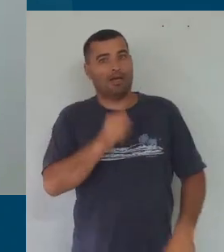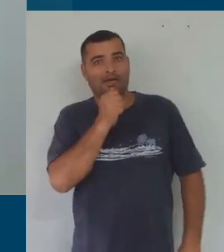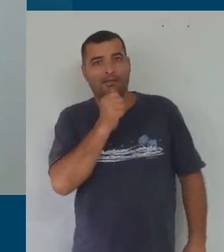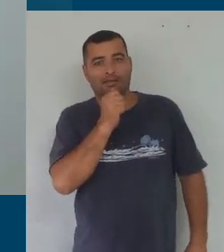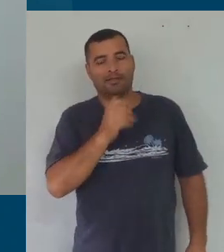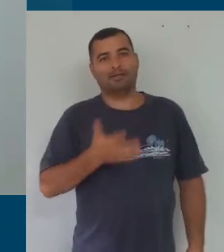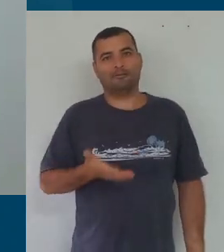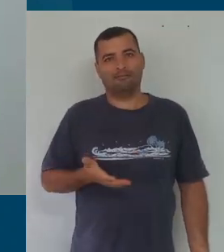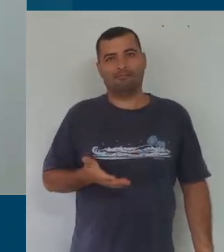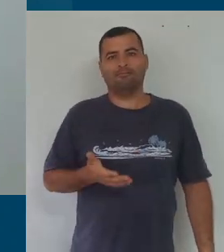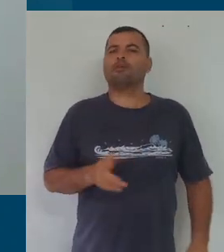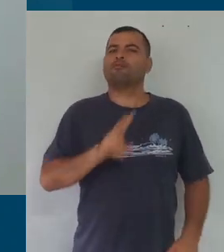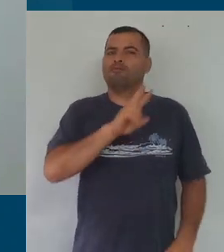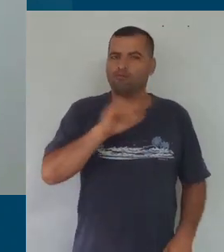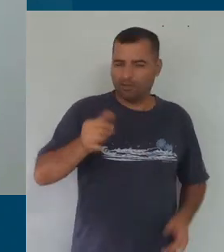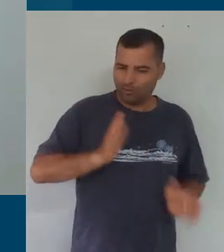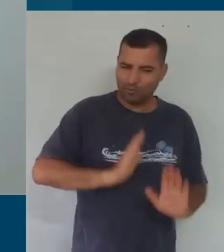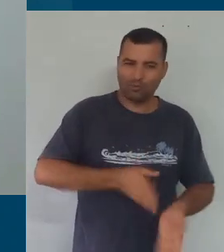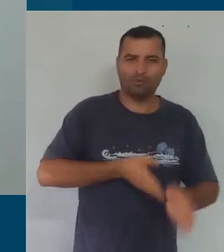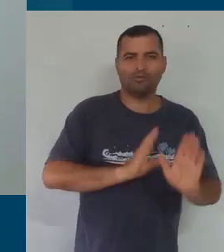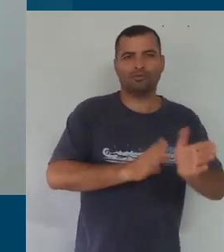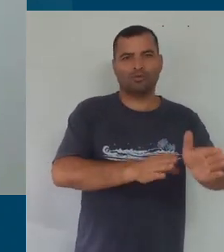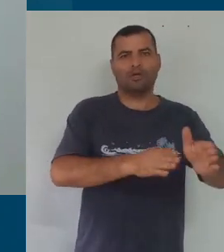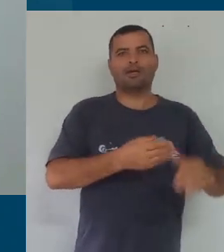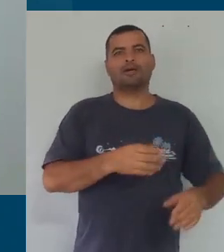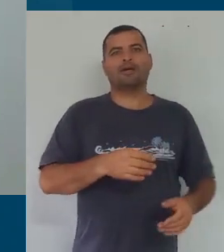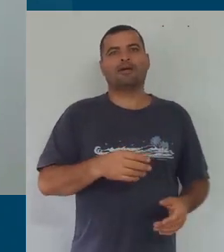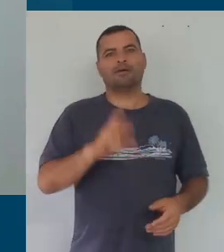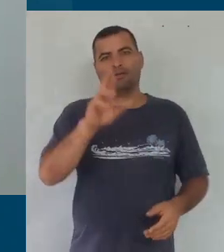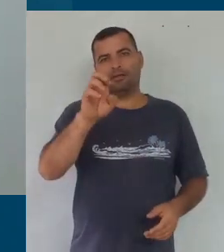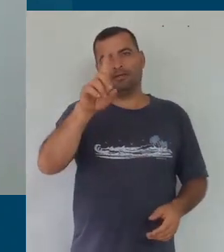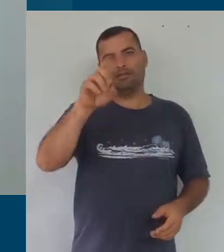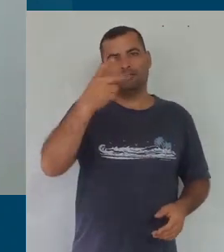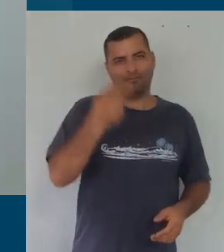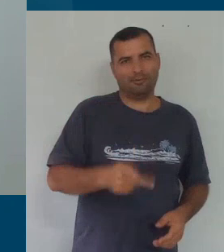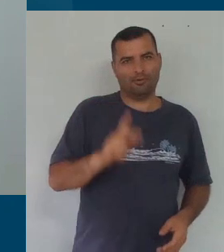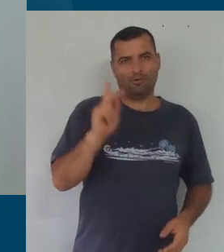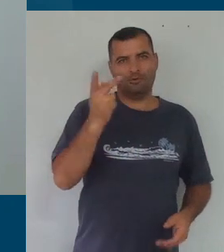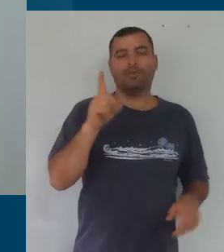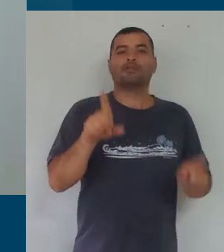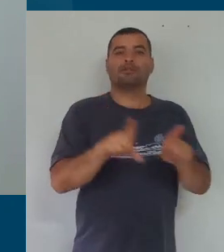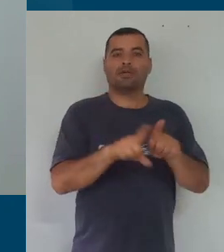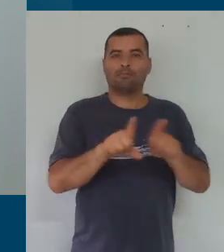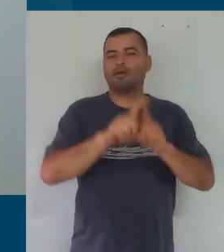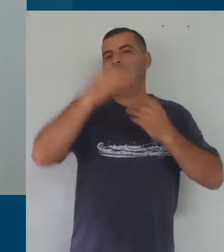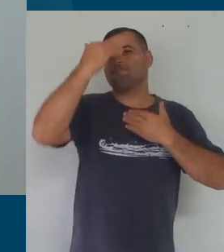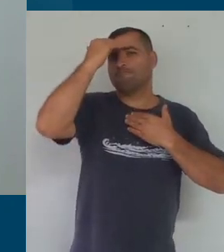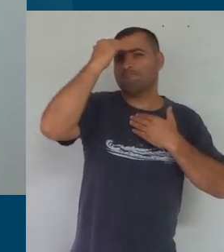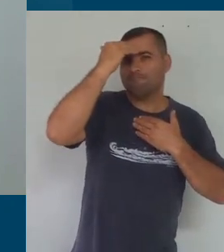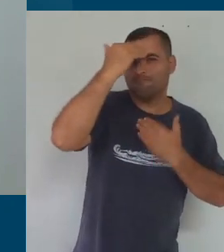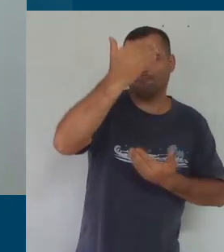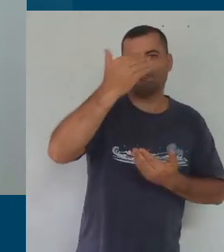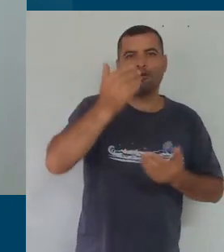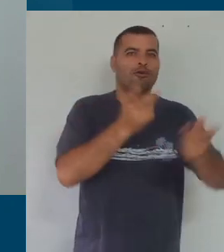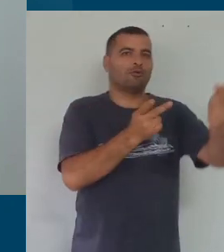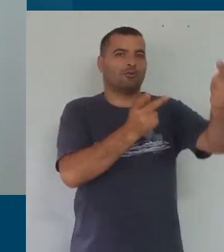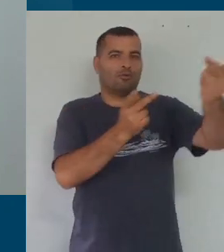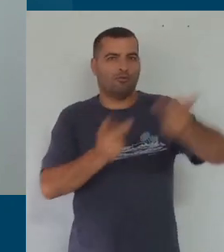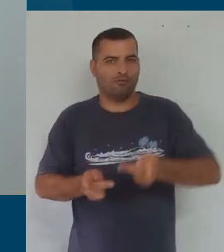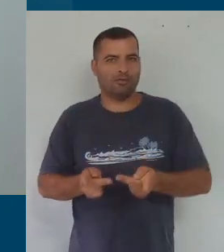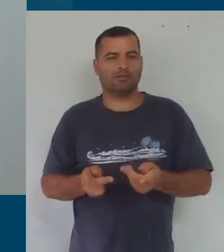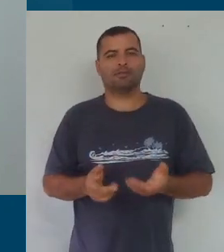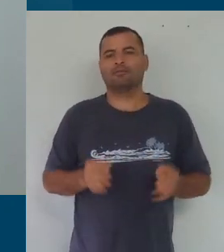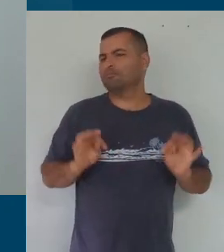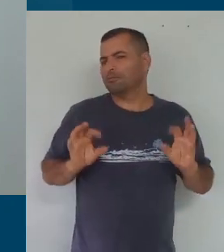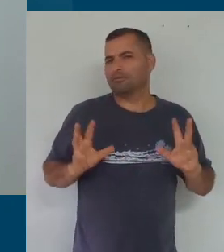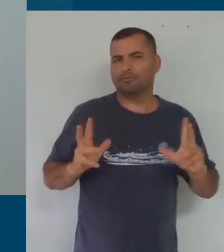ele vai continuar aí na nossa rede e fica, além dos agradecimentos, um convite para que todos